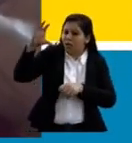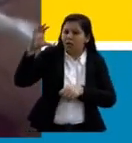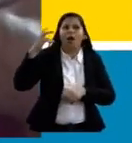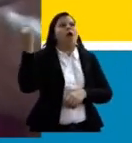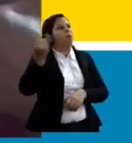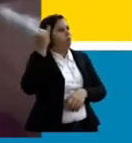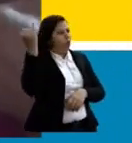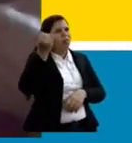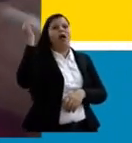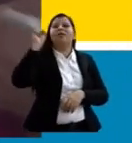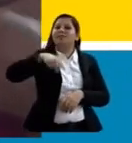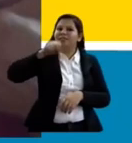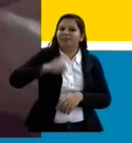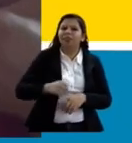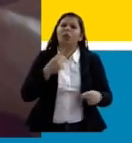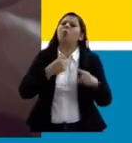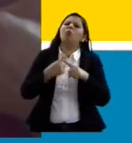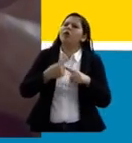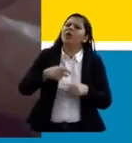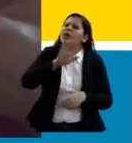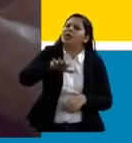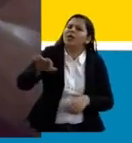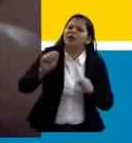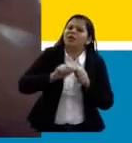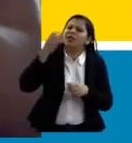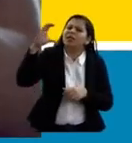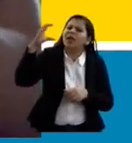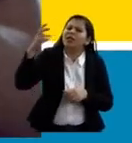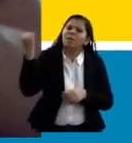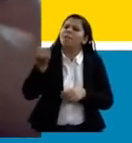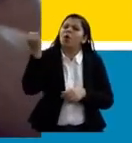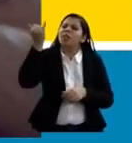É? Por que é importante as crianças fazerem ciência?